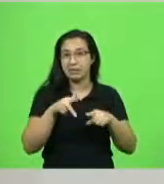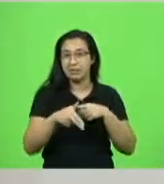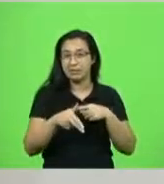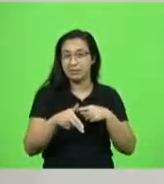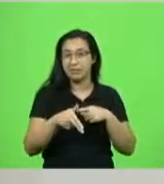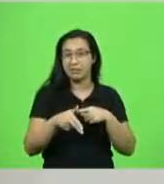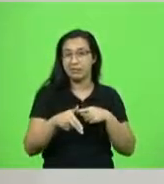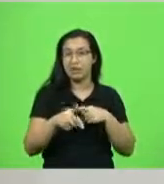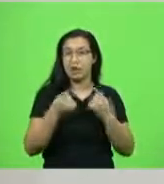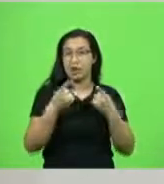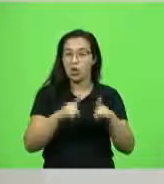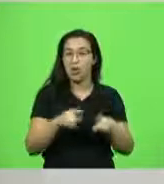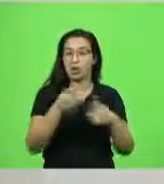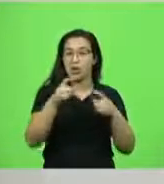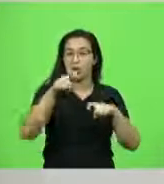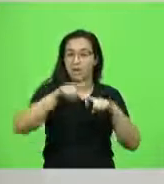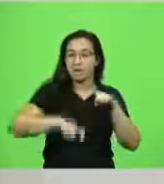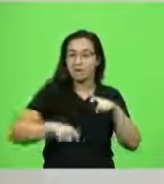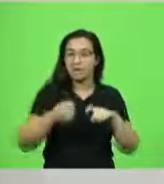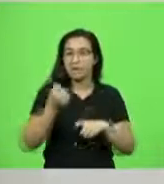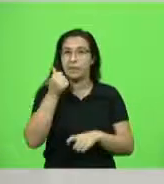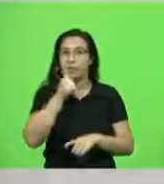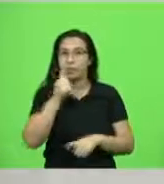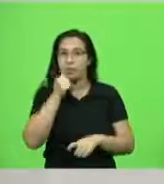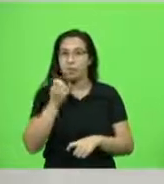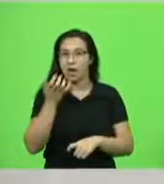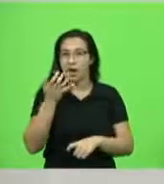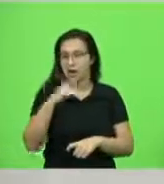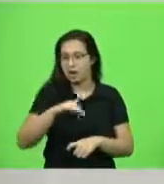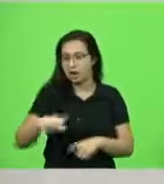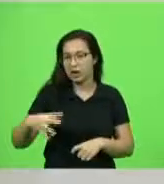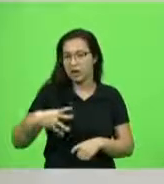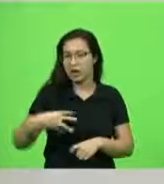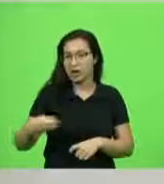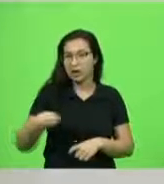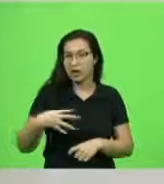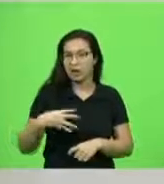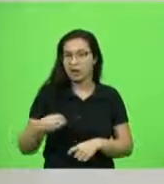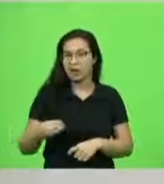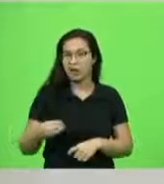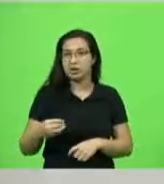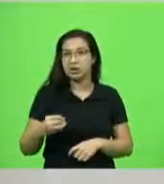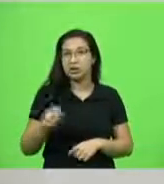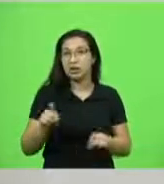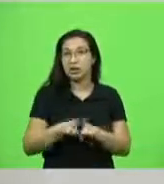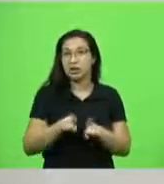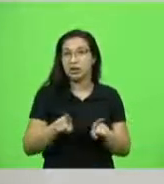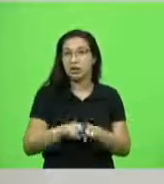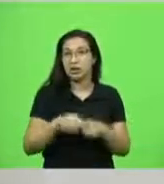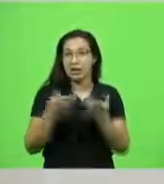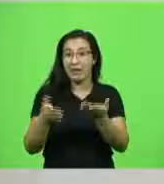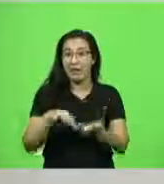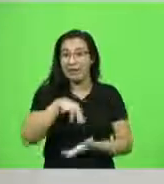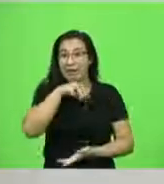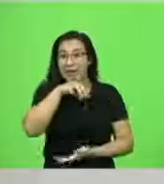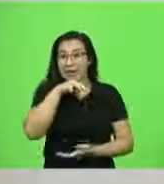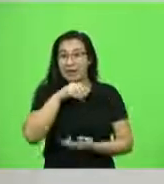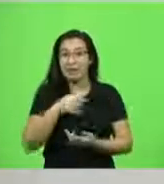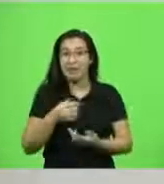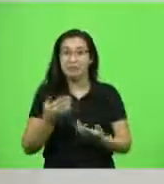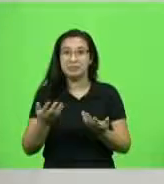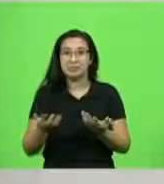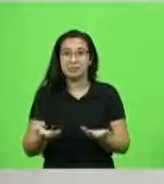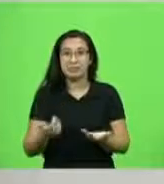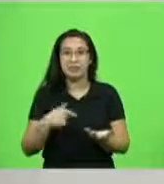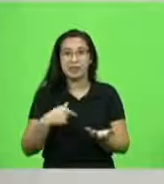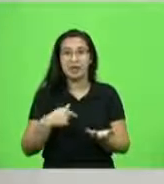crianças, essa pedofilia, abusa das mulheres, abusa de animais, tem gente que abusa de animal, que nós estamos tramitando